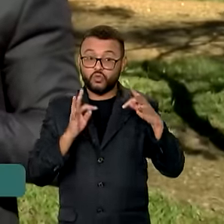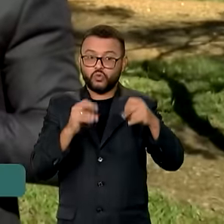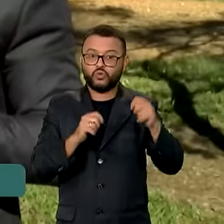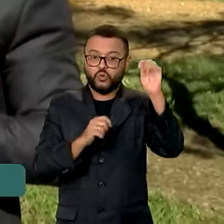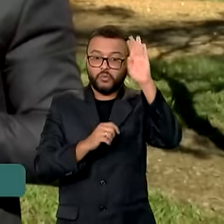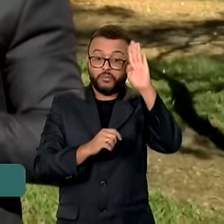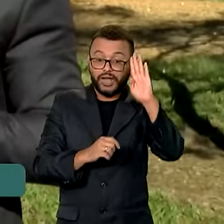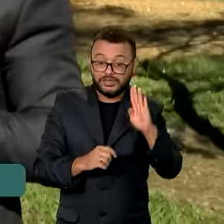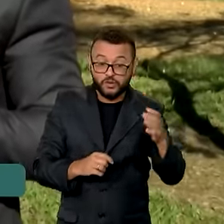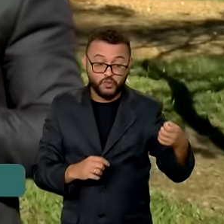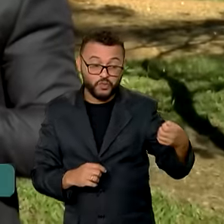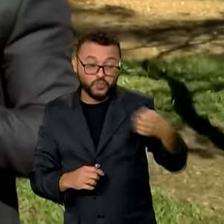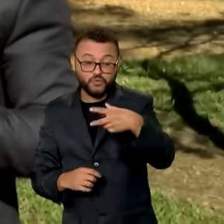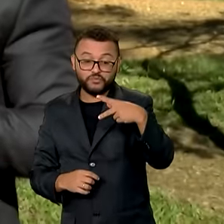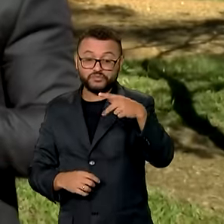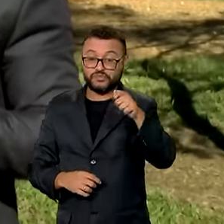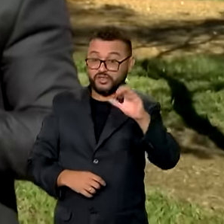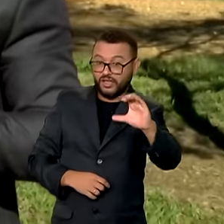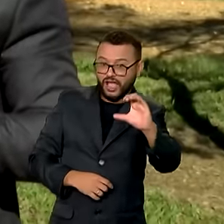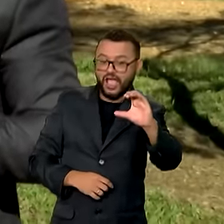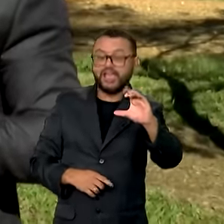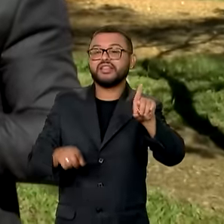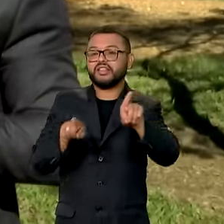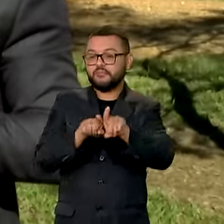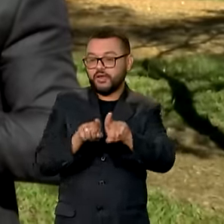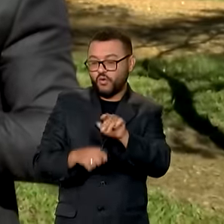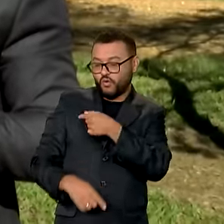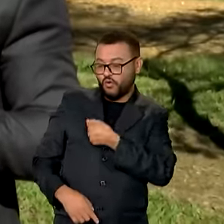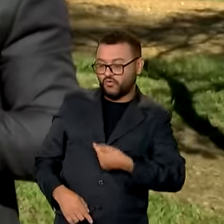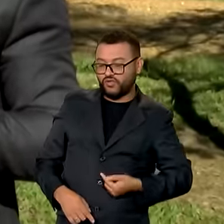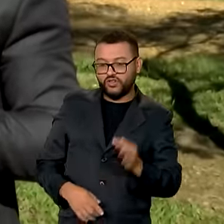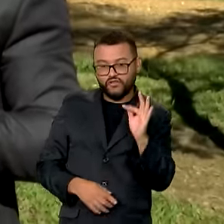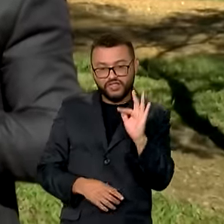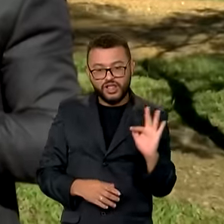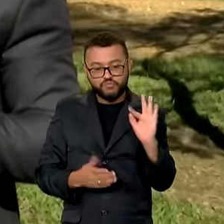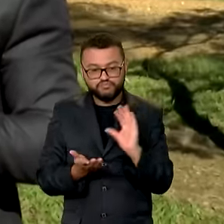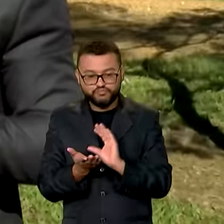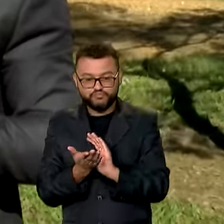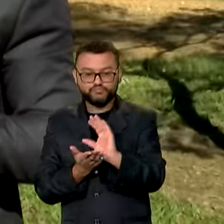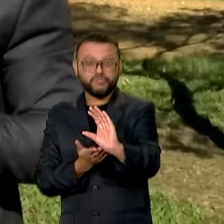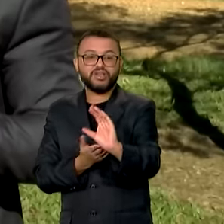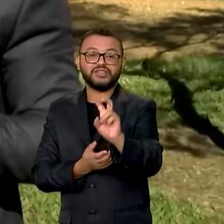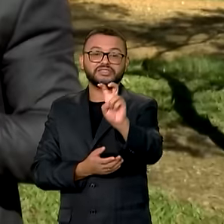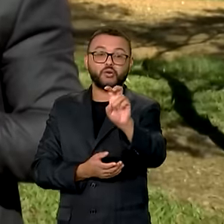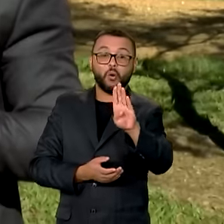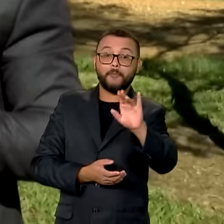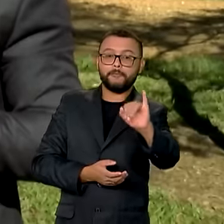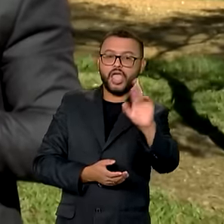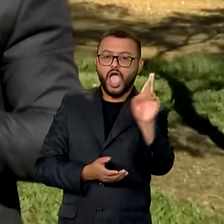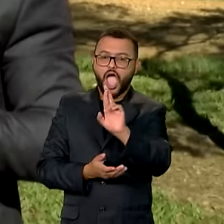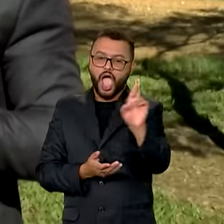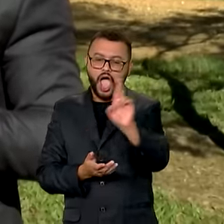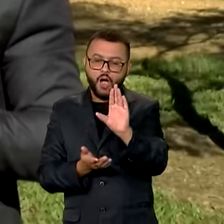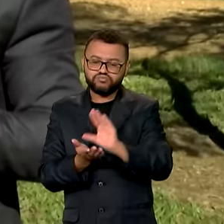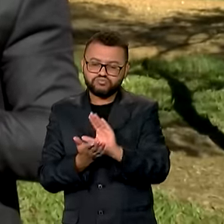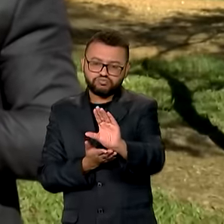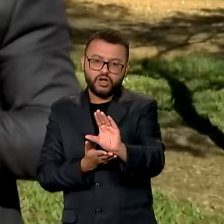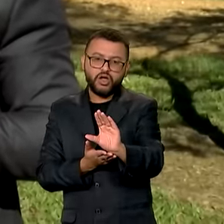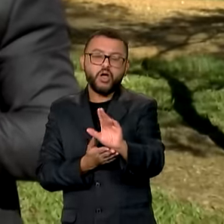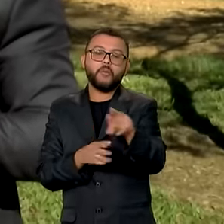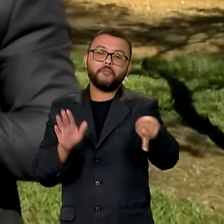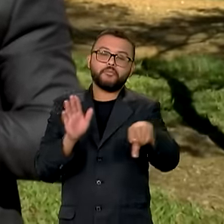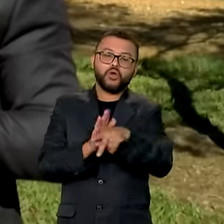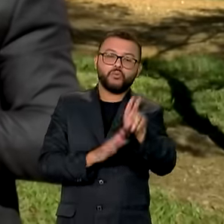por meio do novo PAC, o governo federal vai investir 5 bilhões e meio de reais em